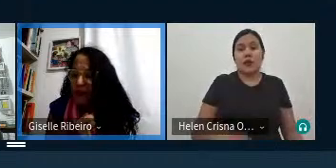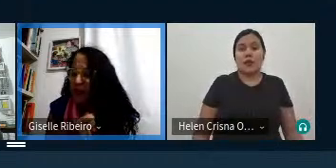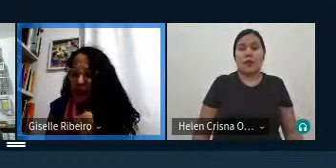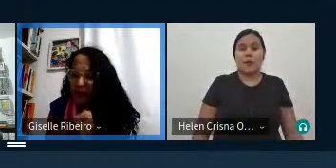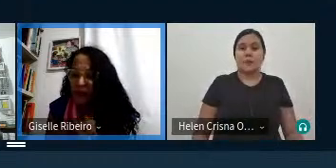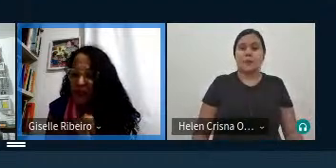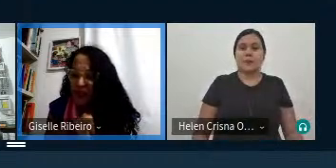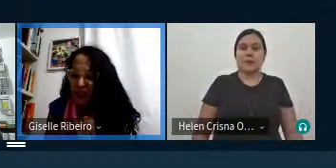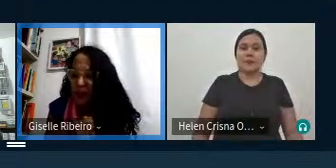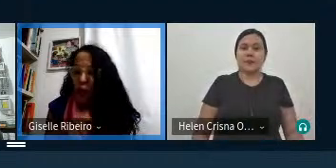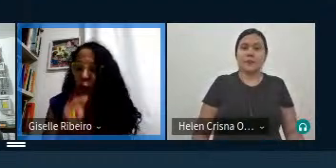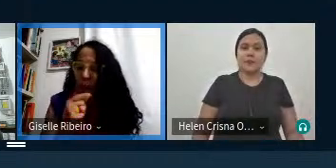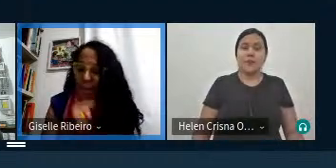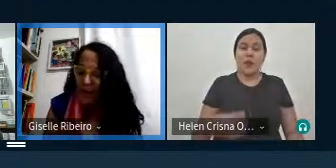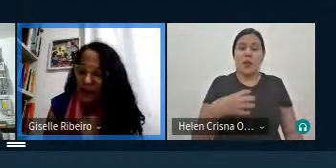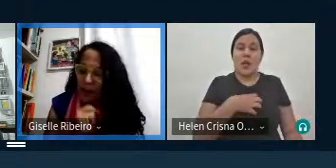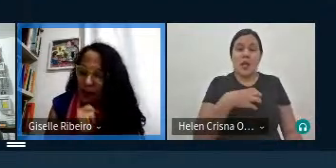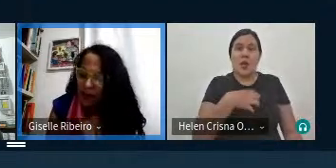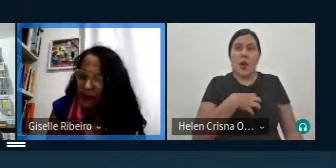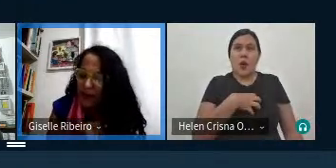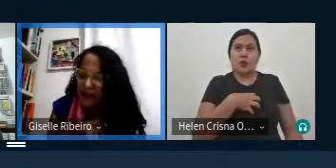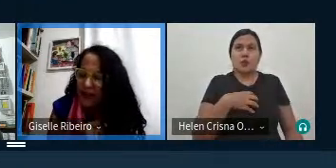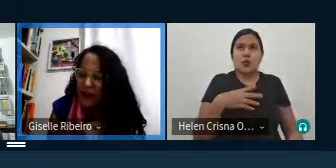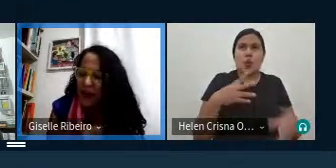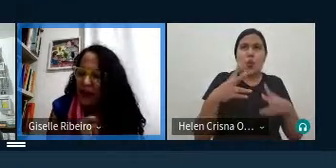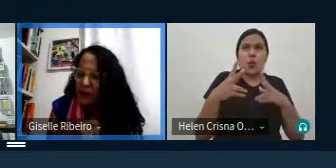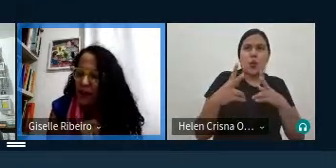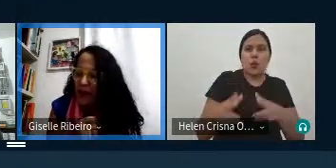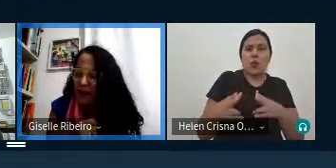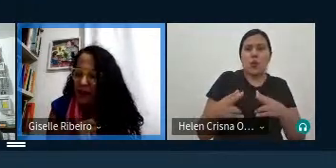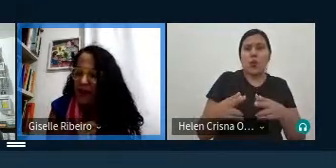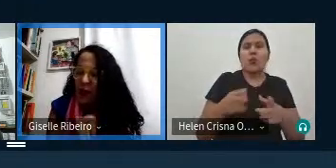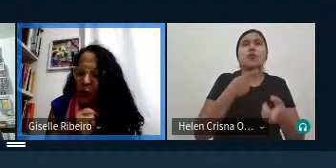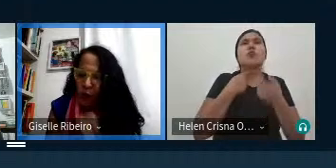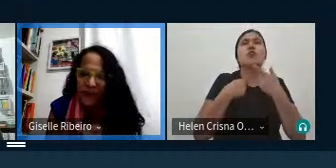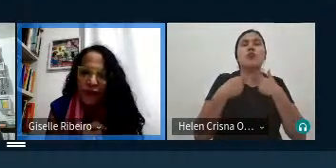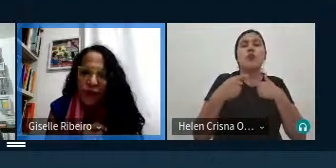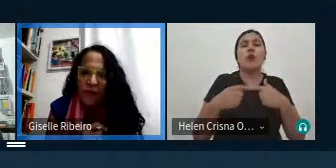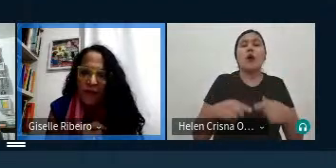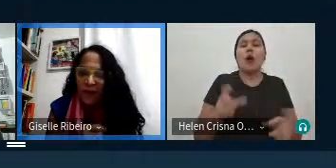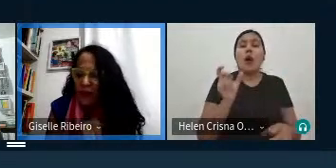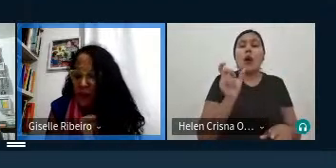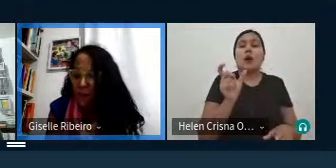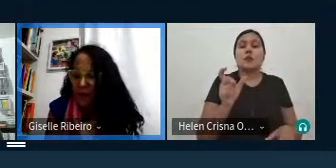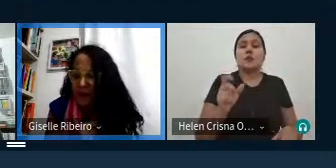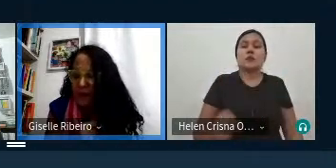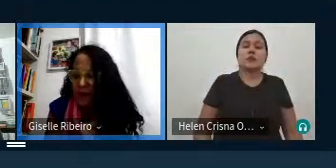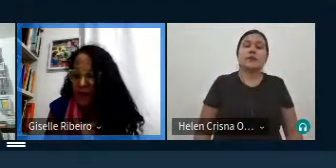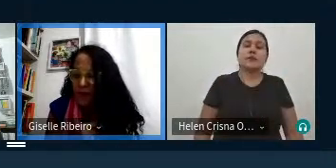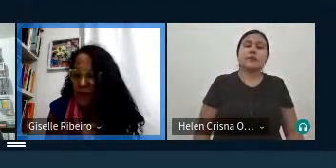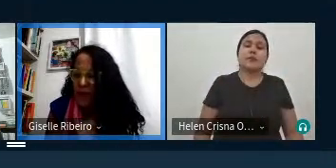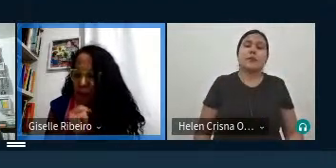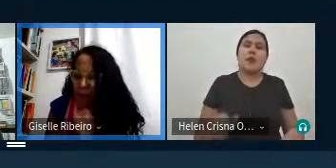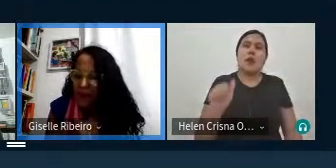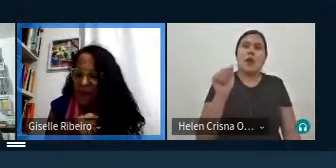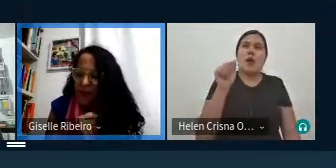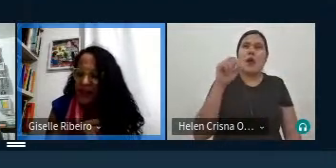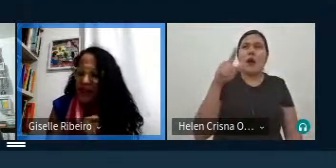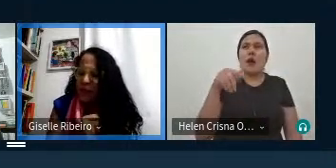estupefação de não sentir com a mesma riqueza as palavras o azul e pássaro